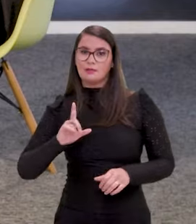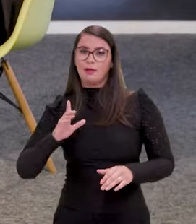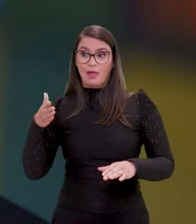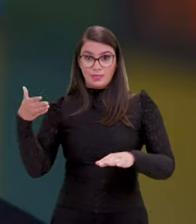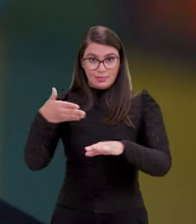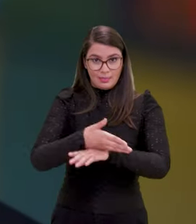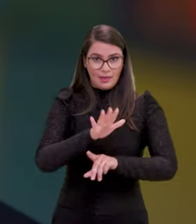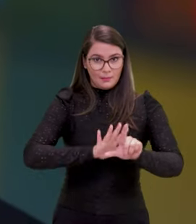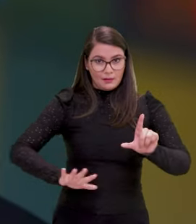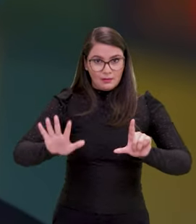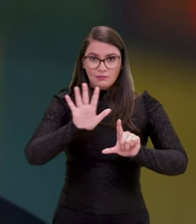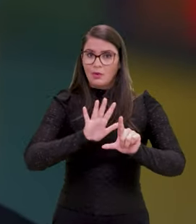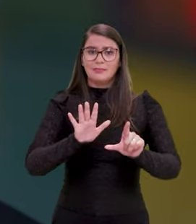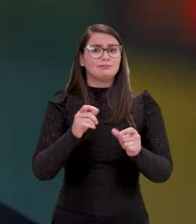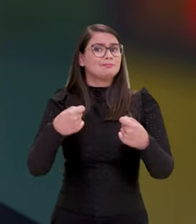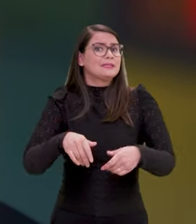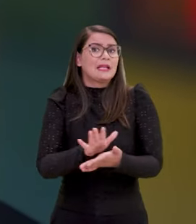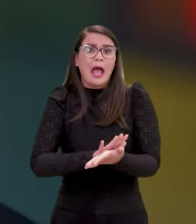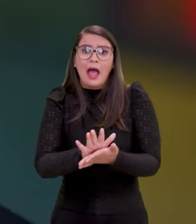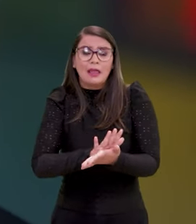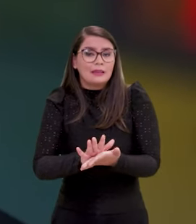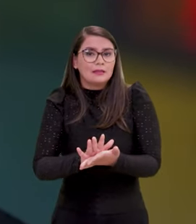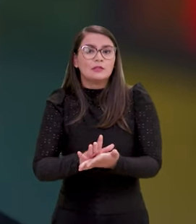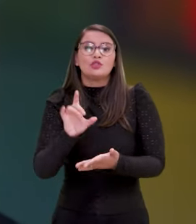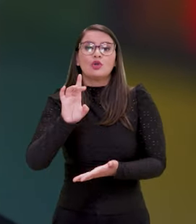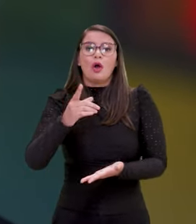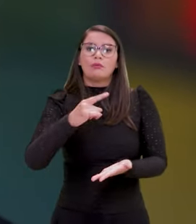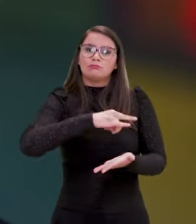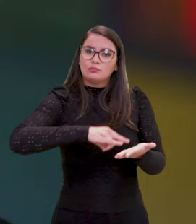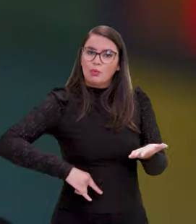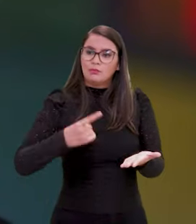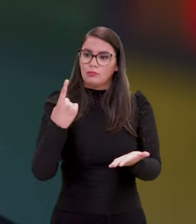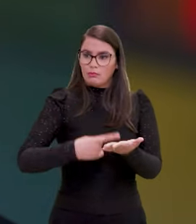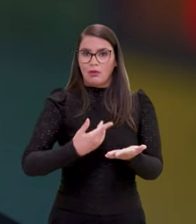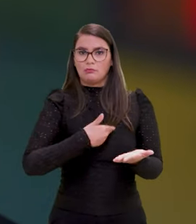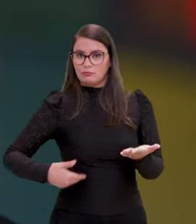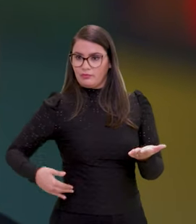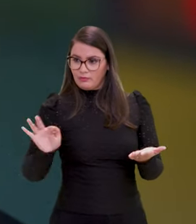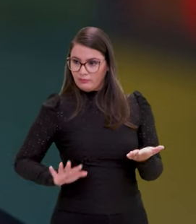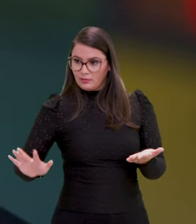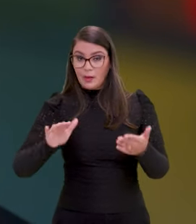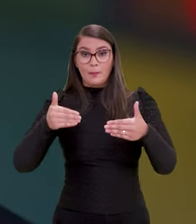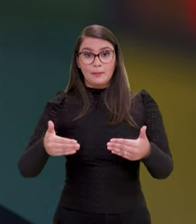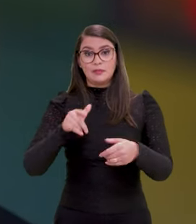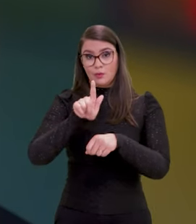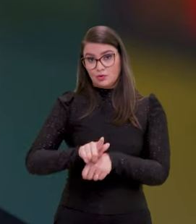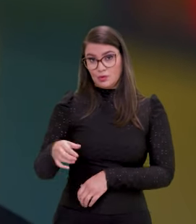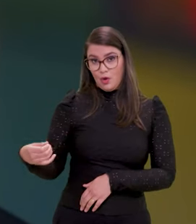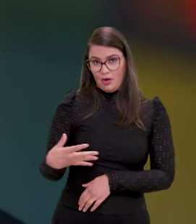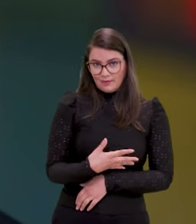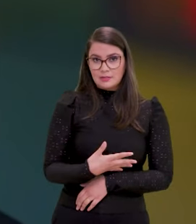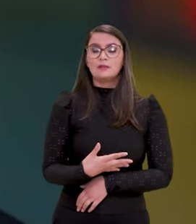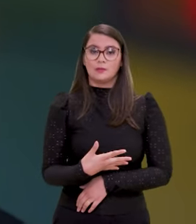plataforma, nada. Basta um termo de acordo com o governo federal, no caso, é celebrado com o Ministério da Gestão e